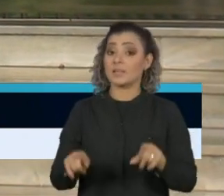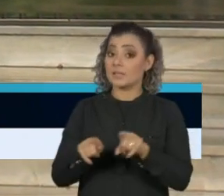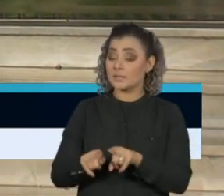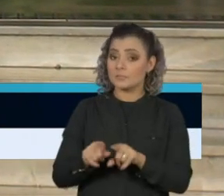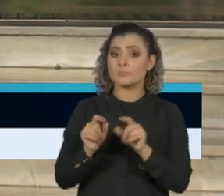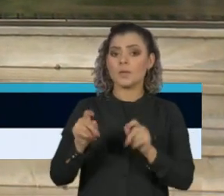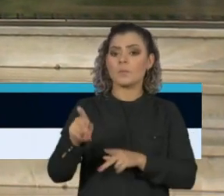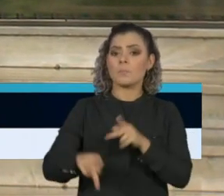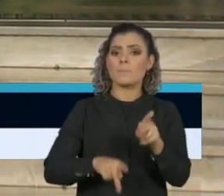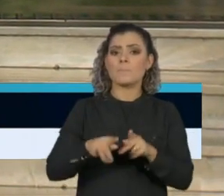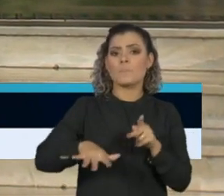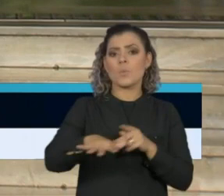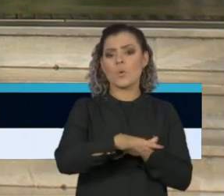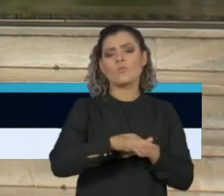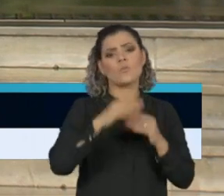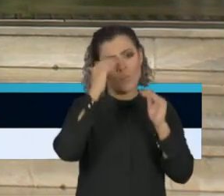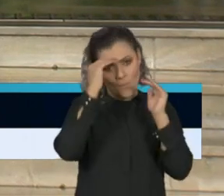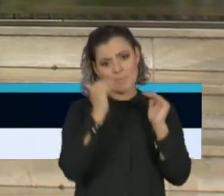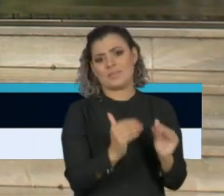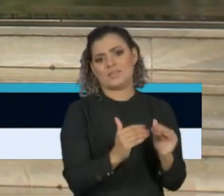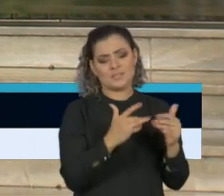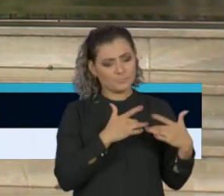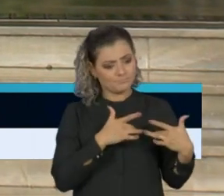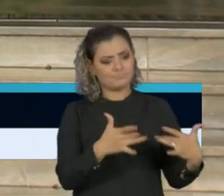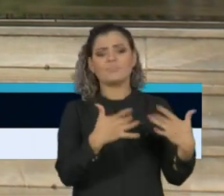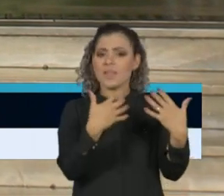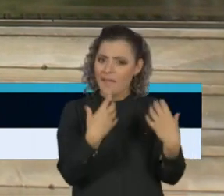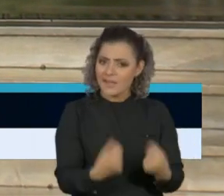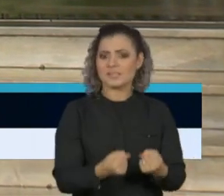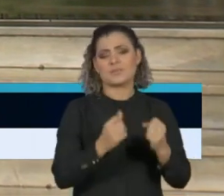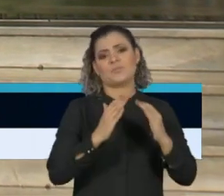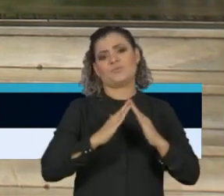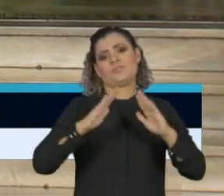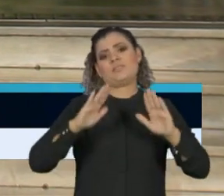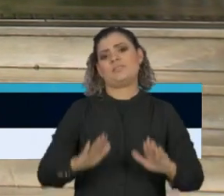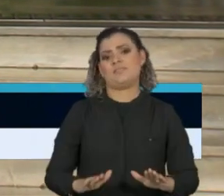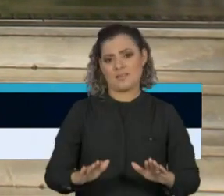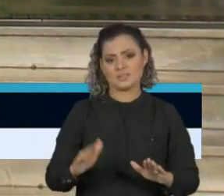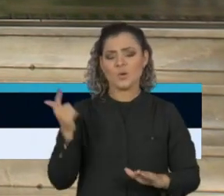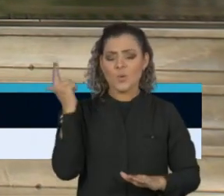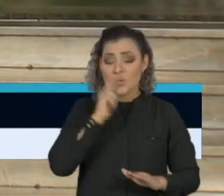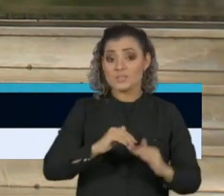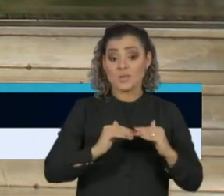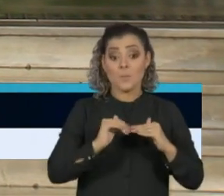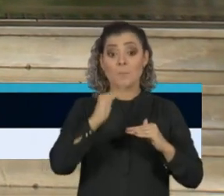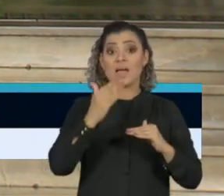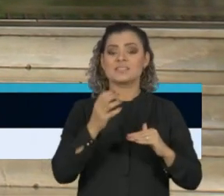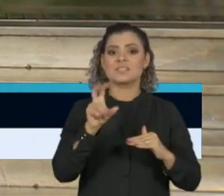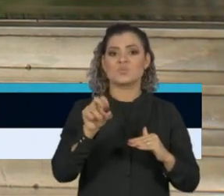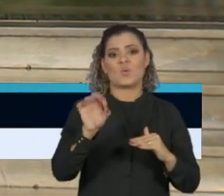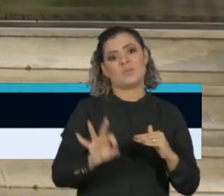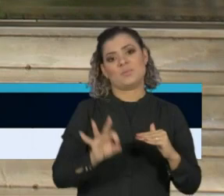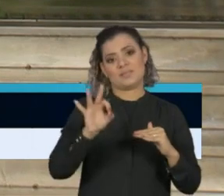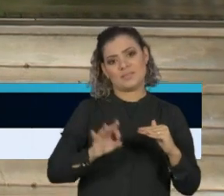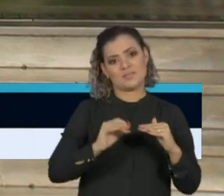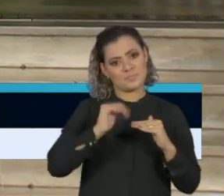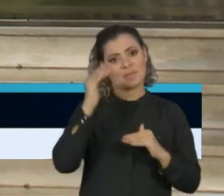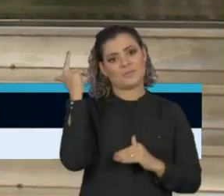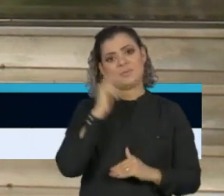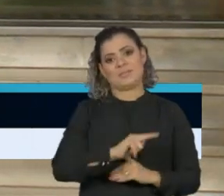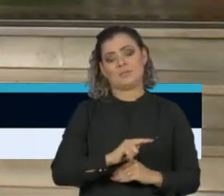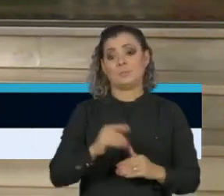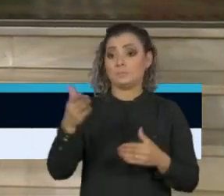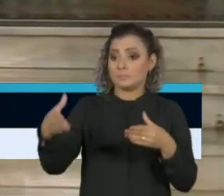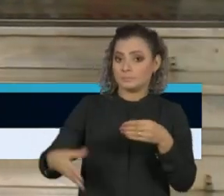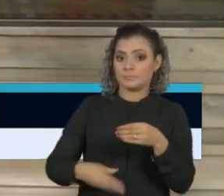da sua população, que tem sido solidária e atingido uma média superior a 50%. Vamos agora à